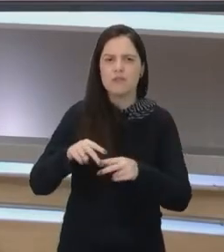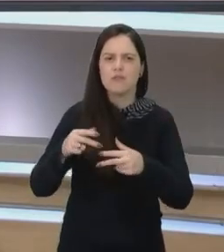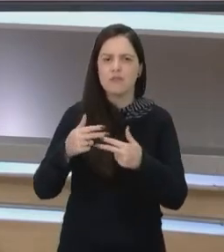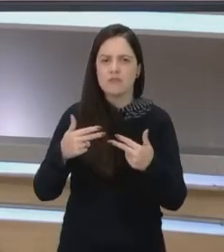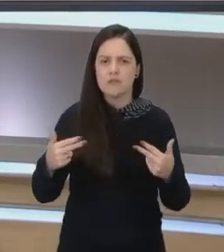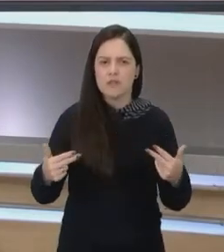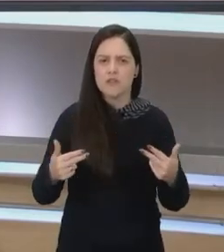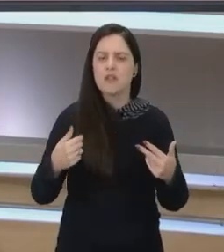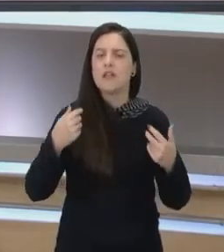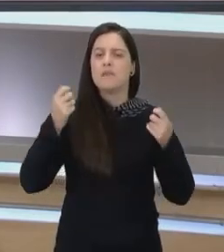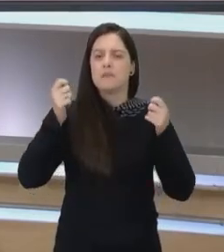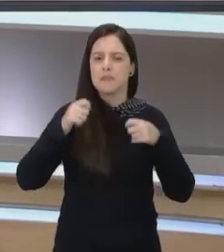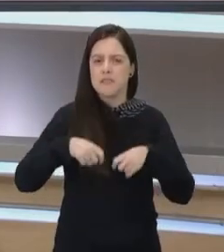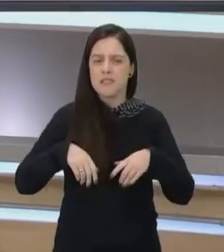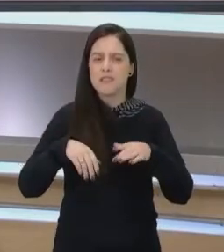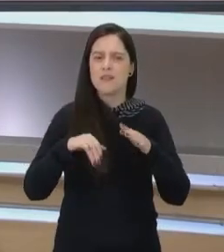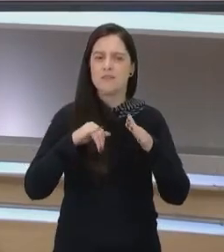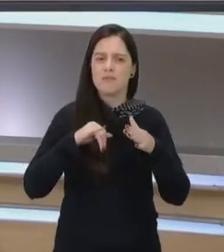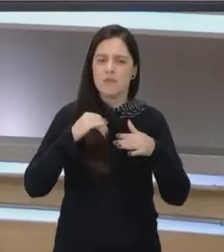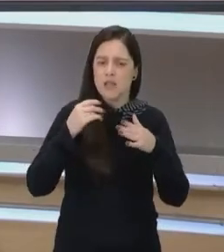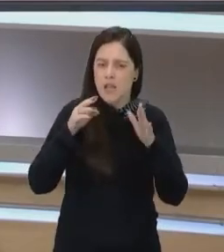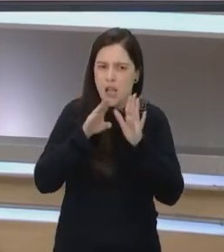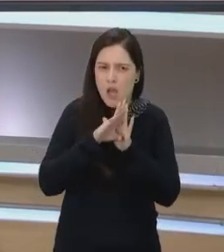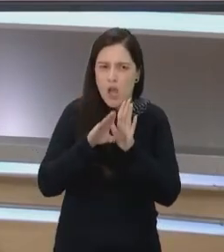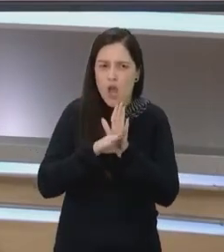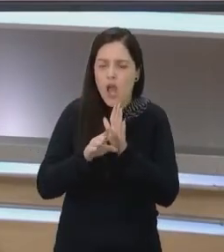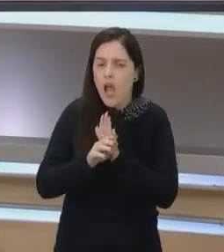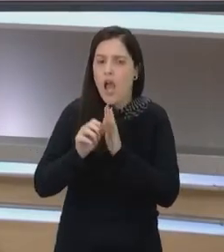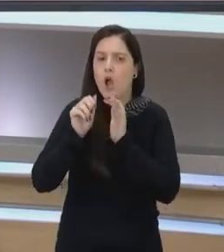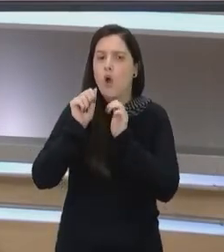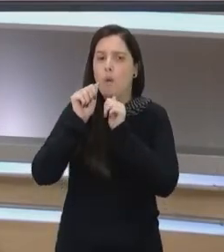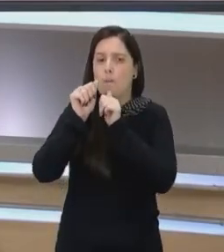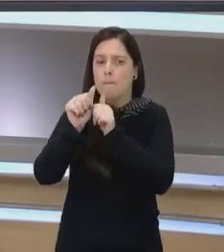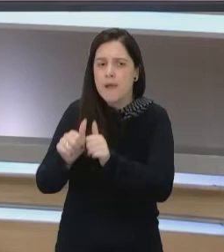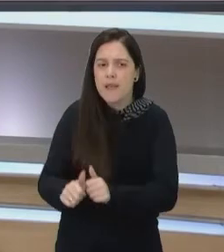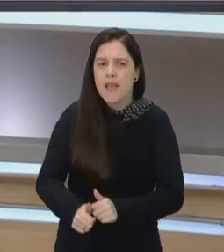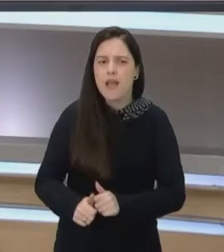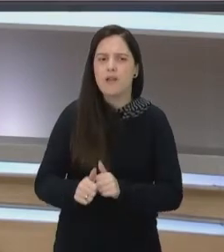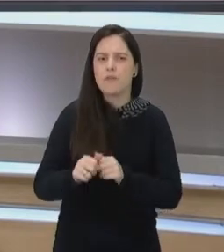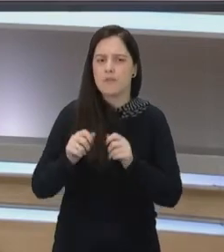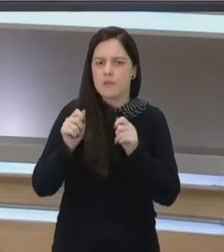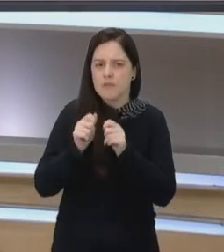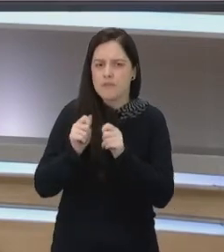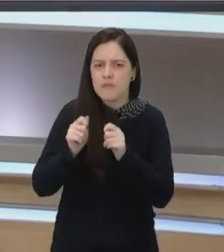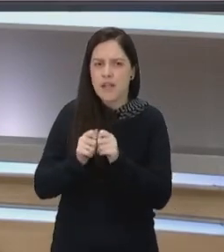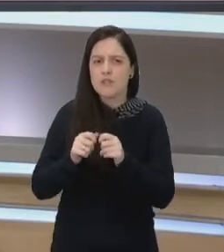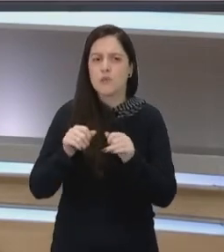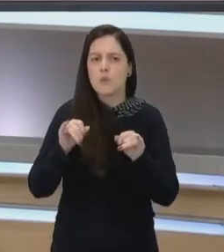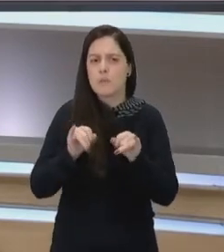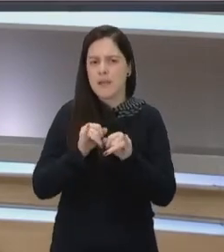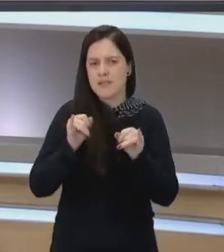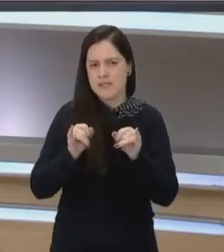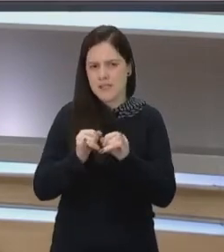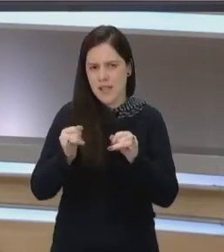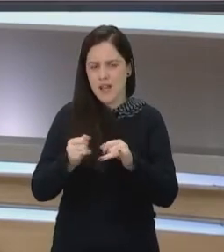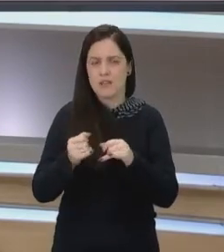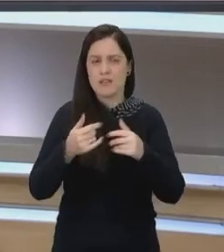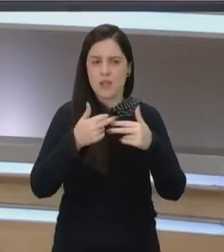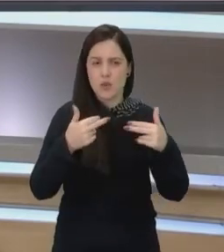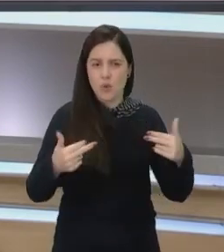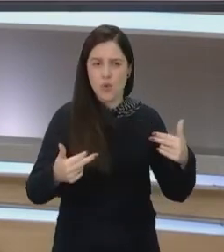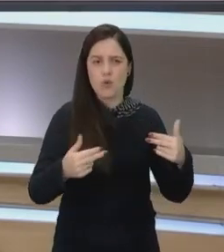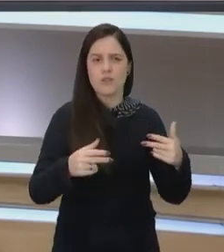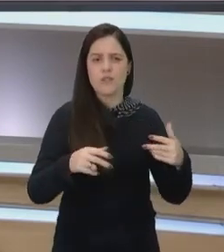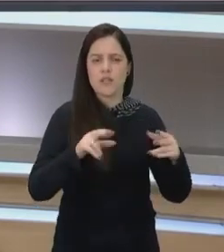eu preciso de uma rede de proteção que faça um acompanhamento assíduo para que eu, de fato, perceba que existem outras formas saudáveis